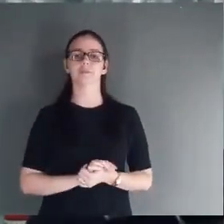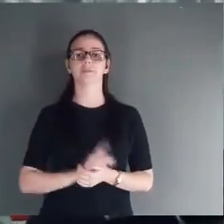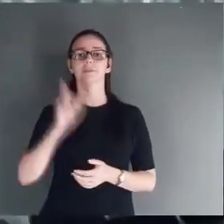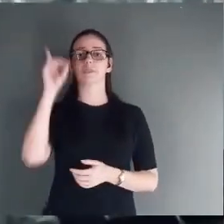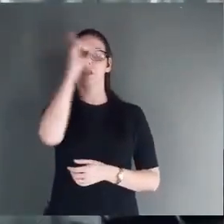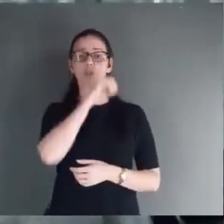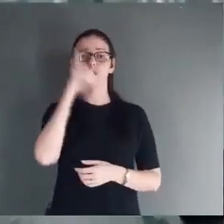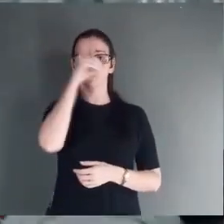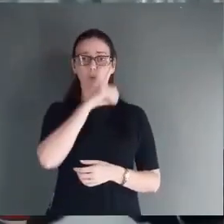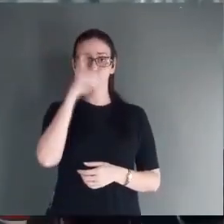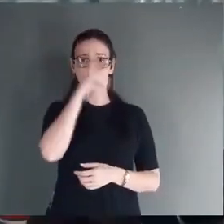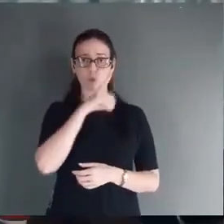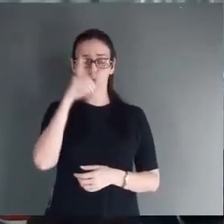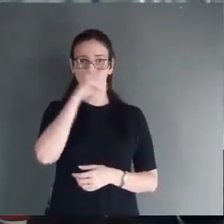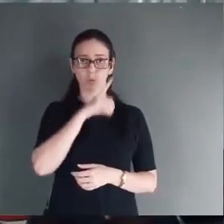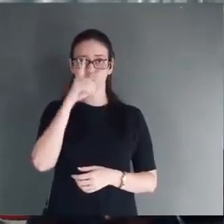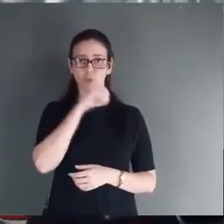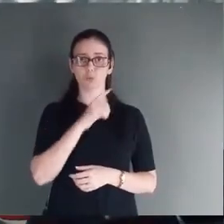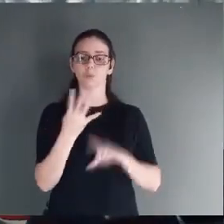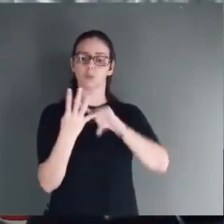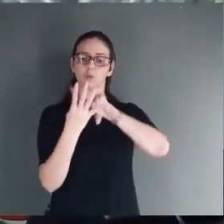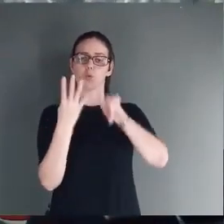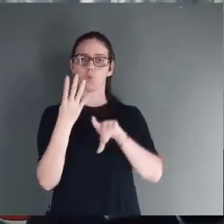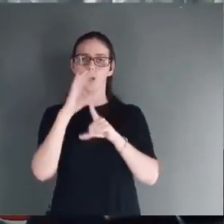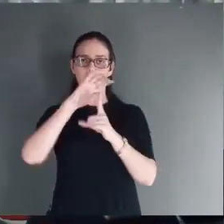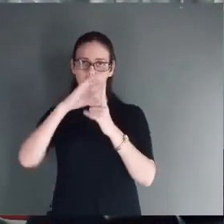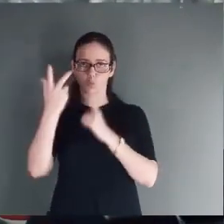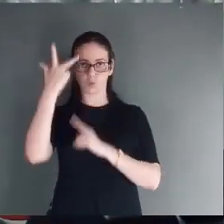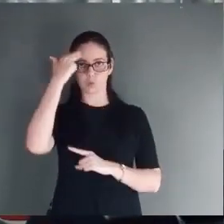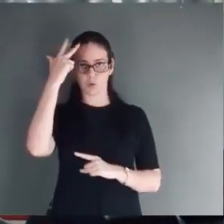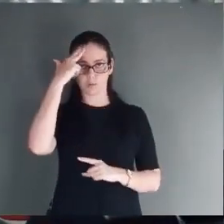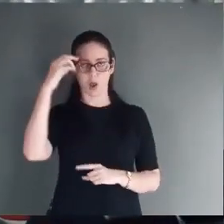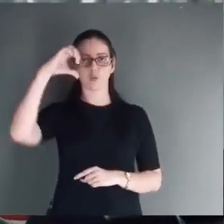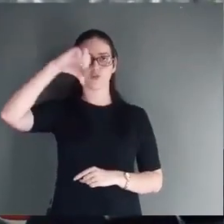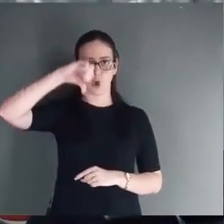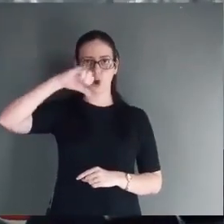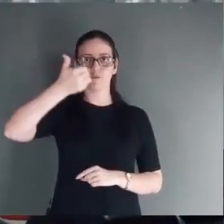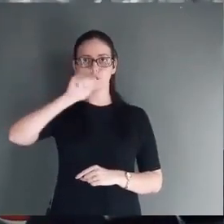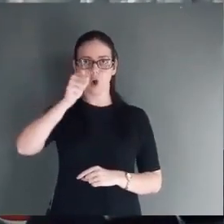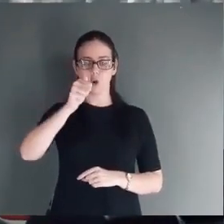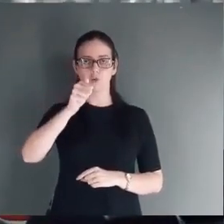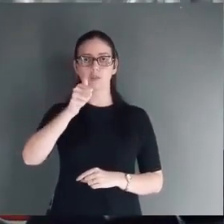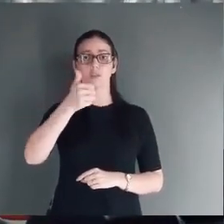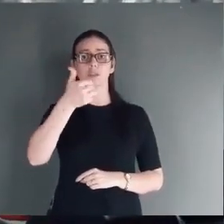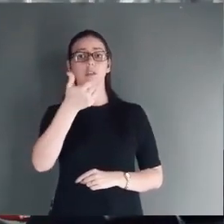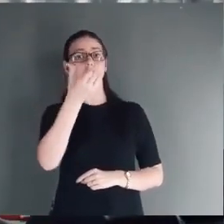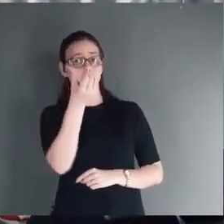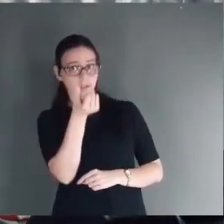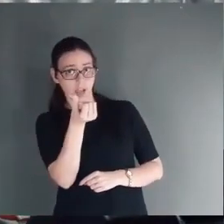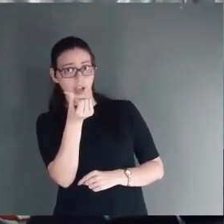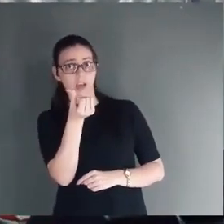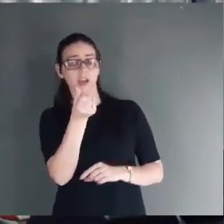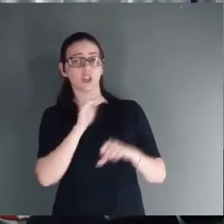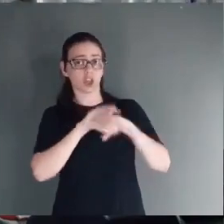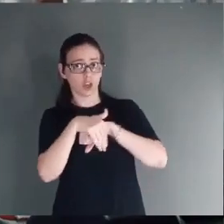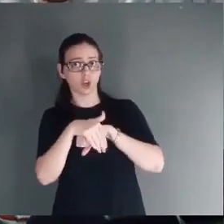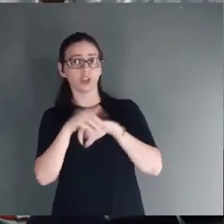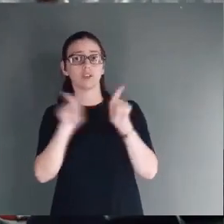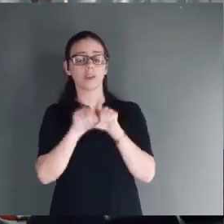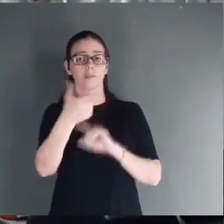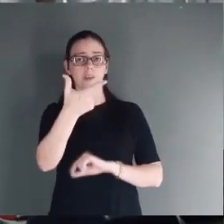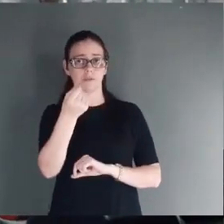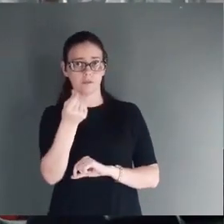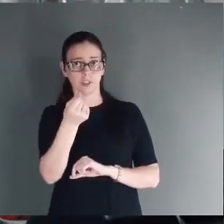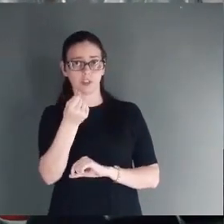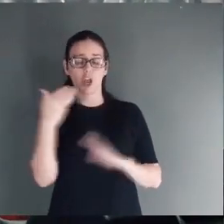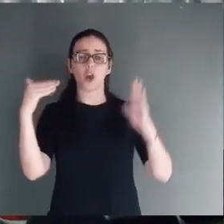Domingo nós teremos As nossas quatro reuniões Às nove Às onze Às dezoito Às vinte Na terça